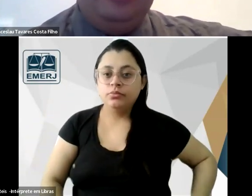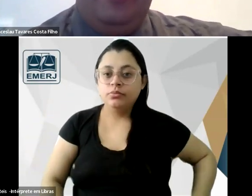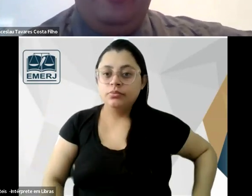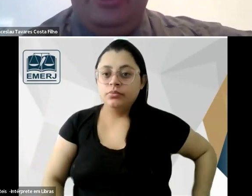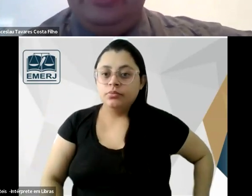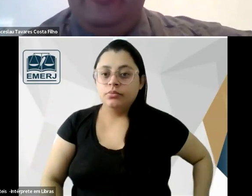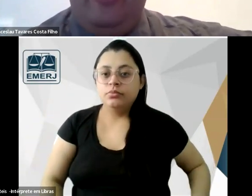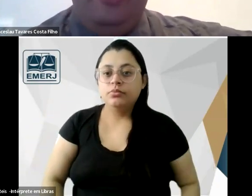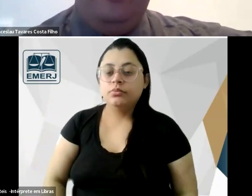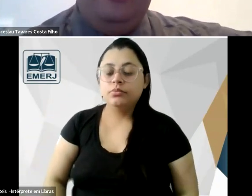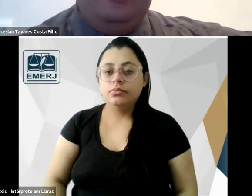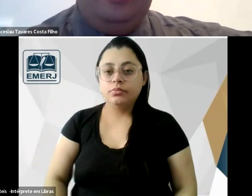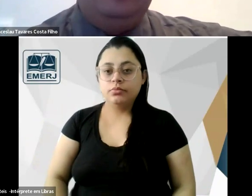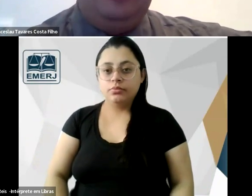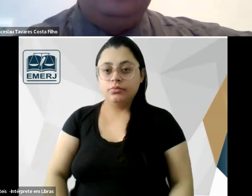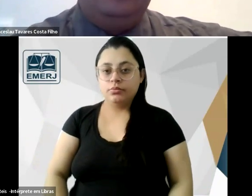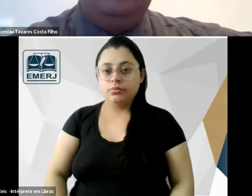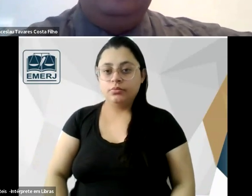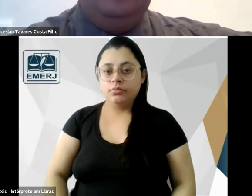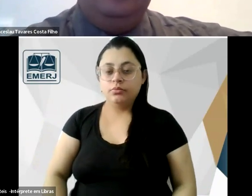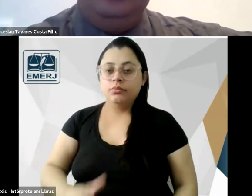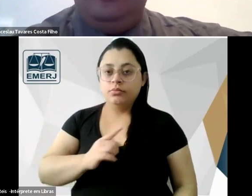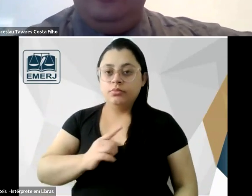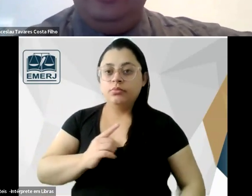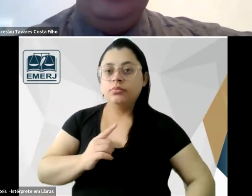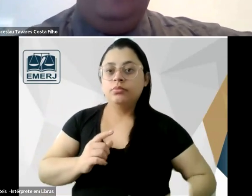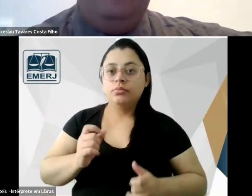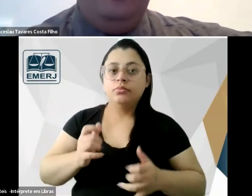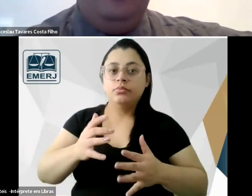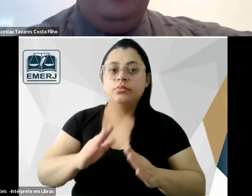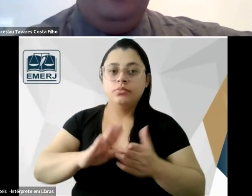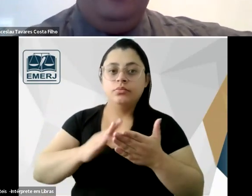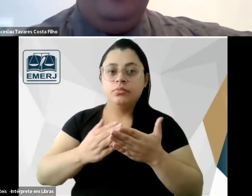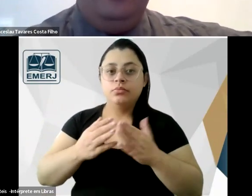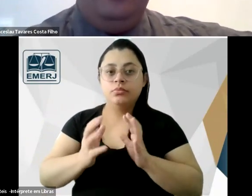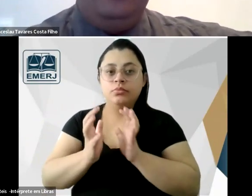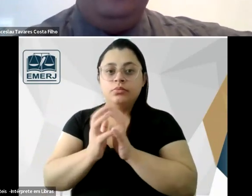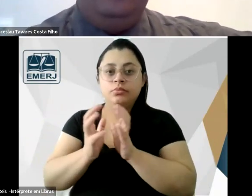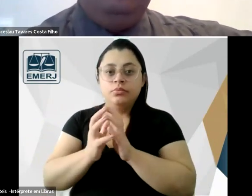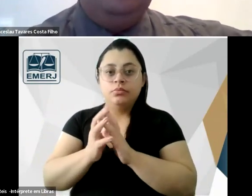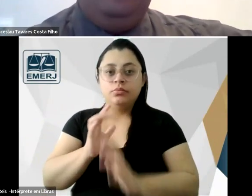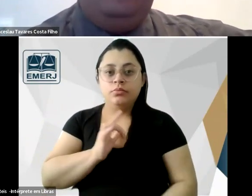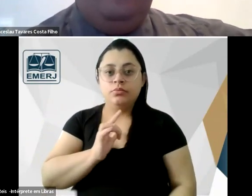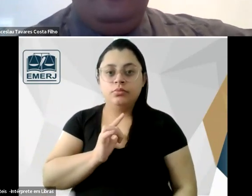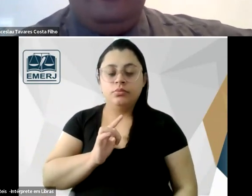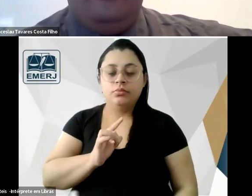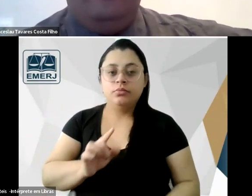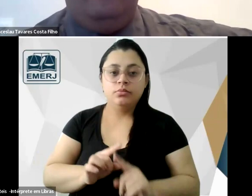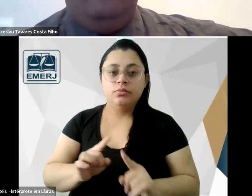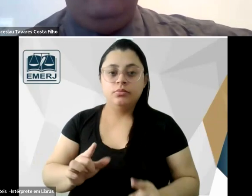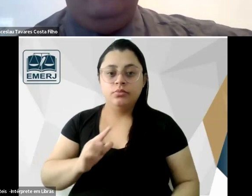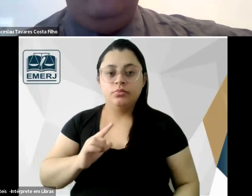inclusive se atribui a Silvio Romero a expressão escola do Recife inclusive com